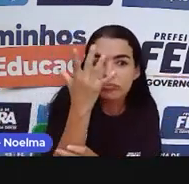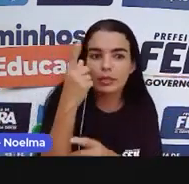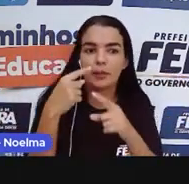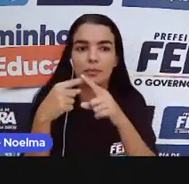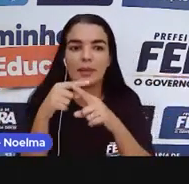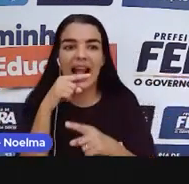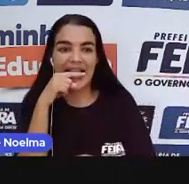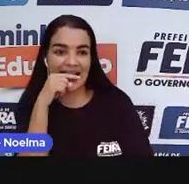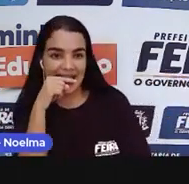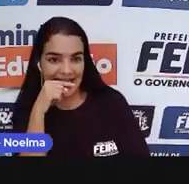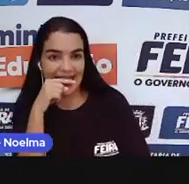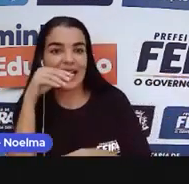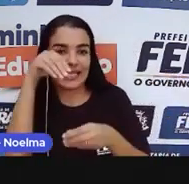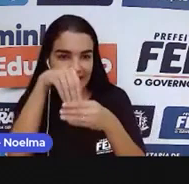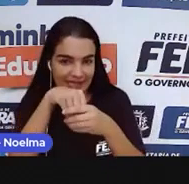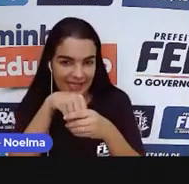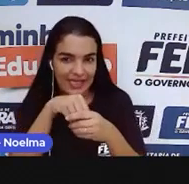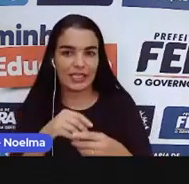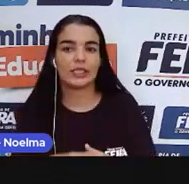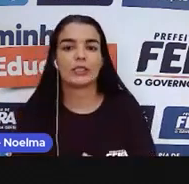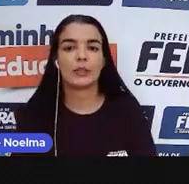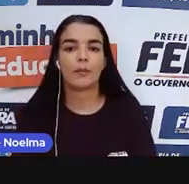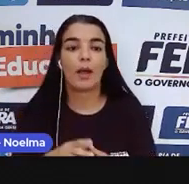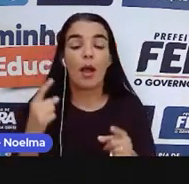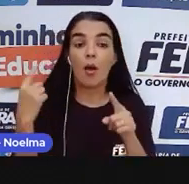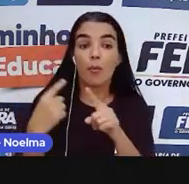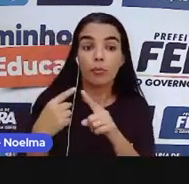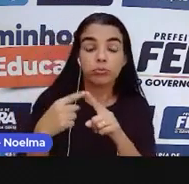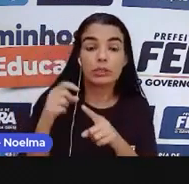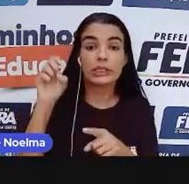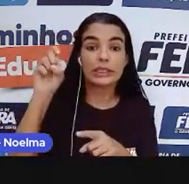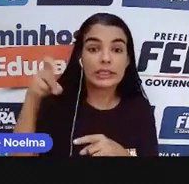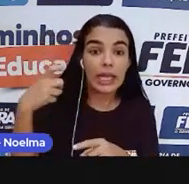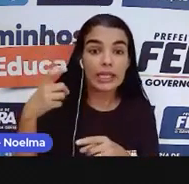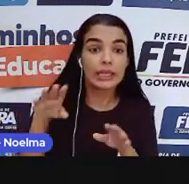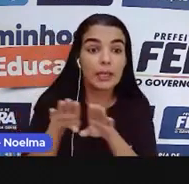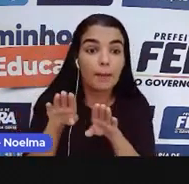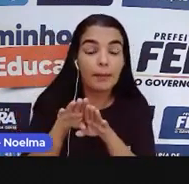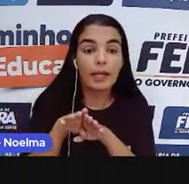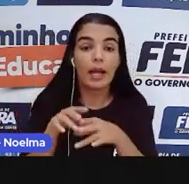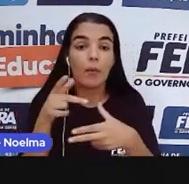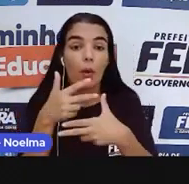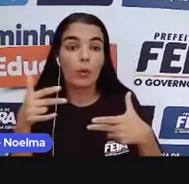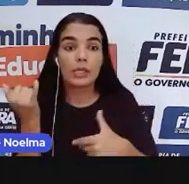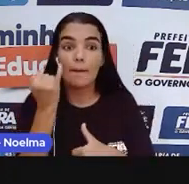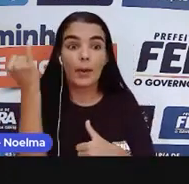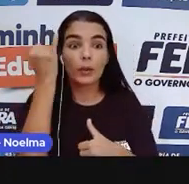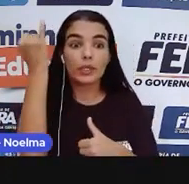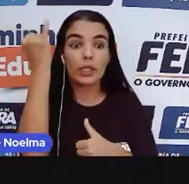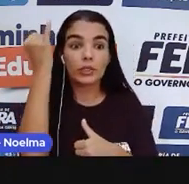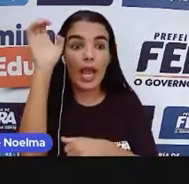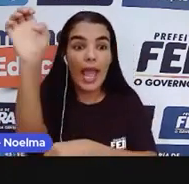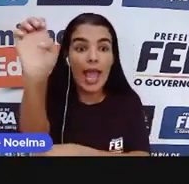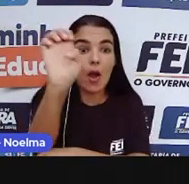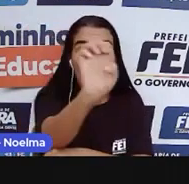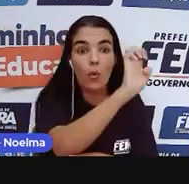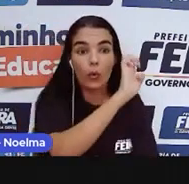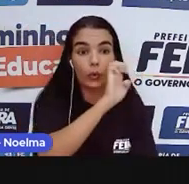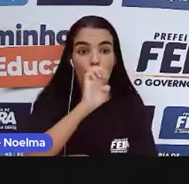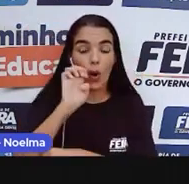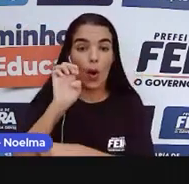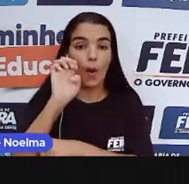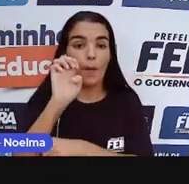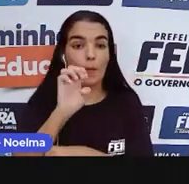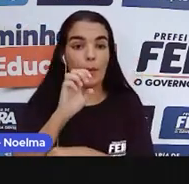esse tipo de plantio, por ser também um produto muito cotado no comércio europeu, destinado unicamente à exportação